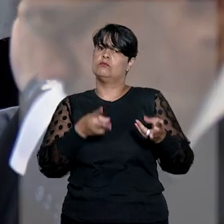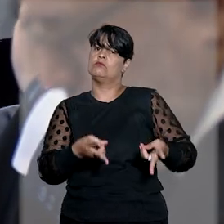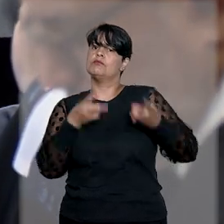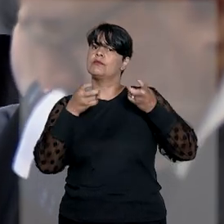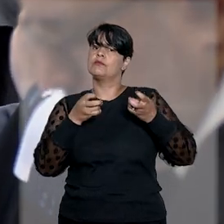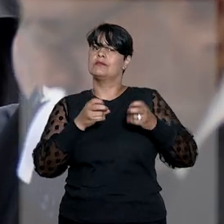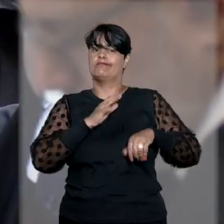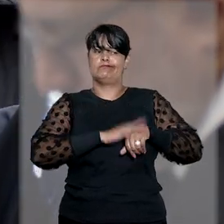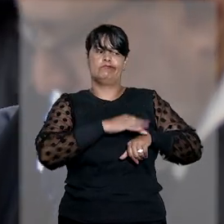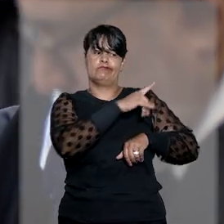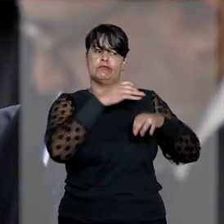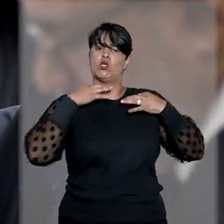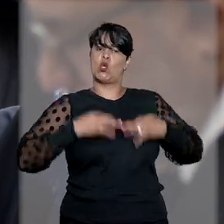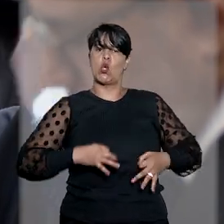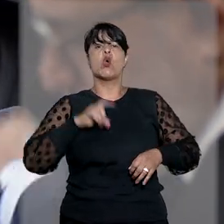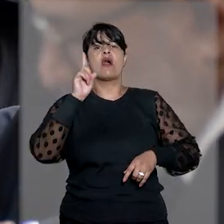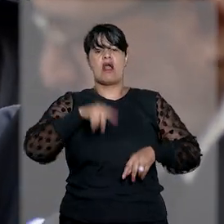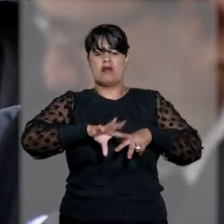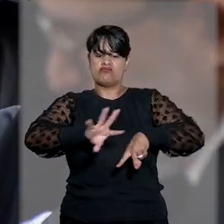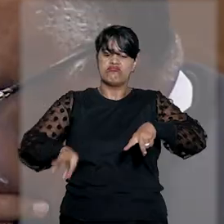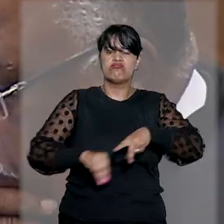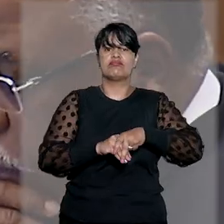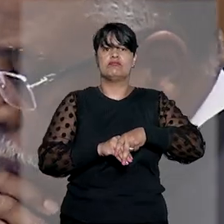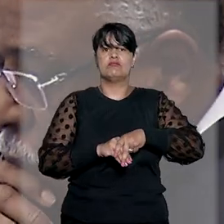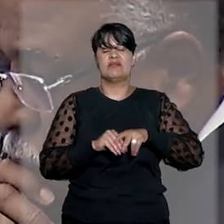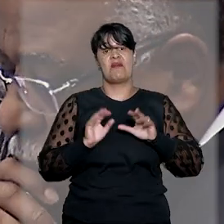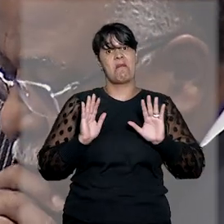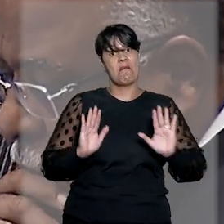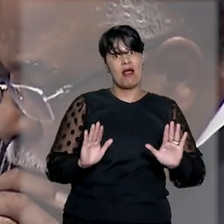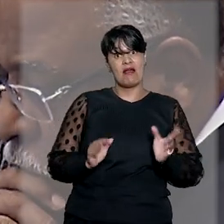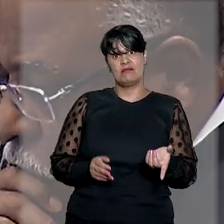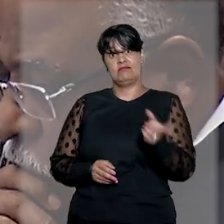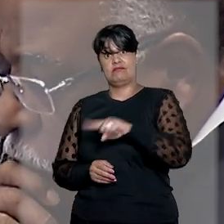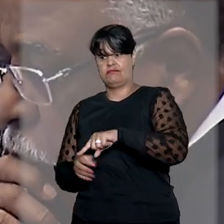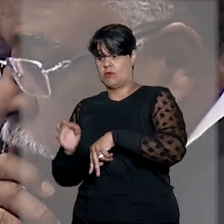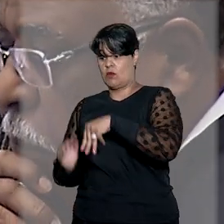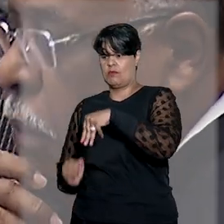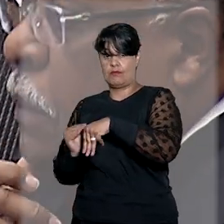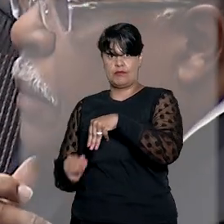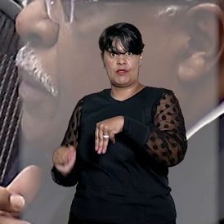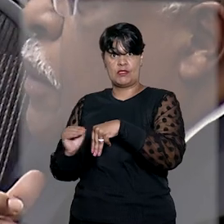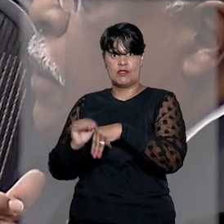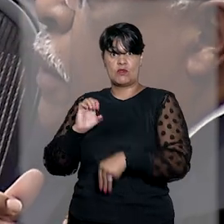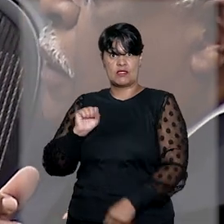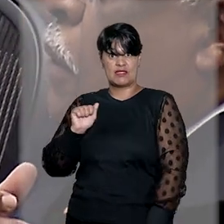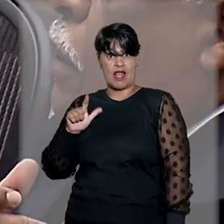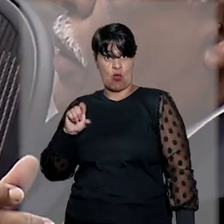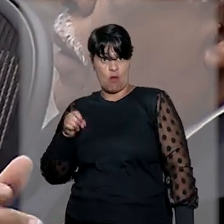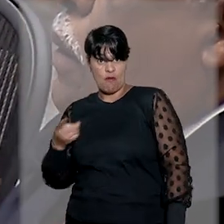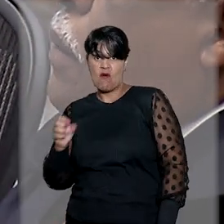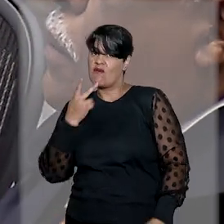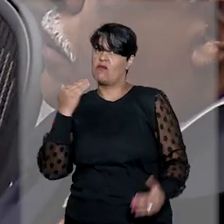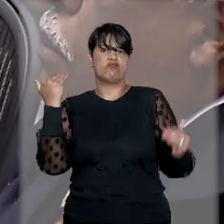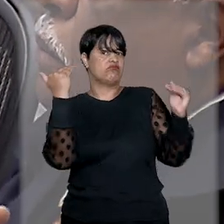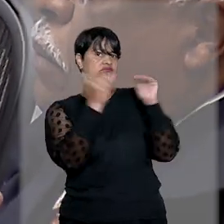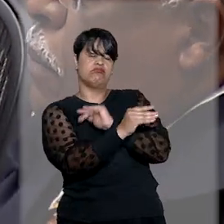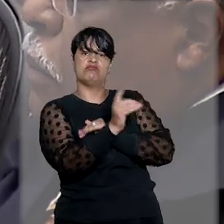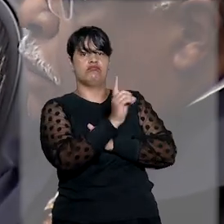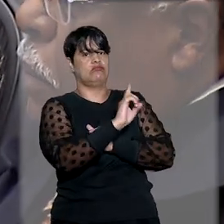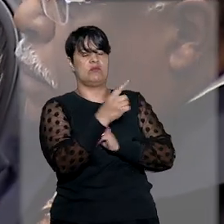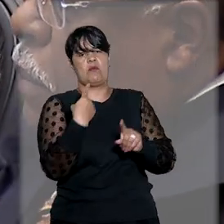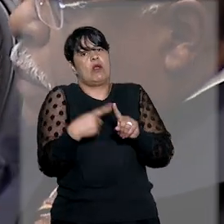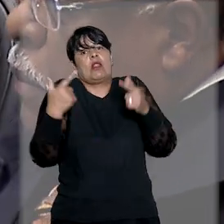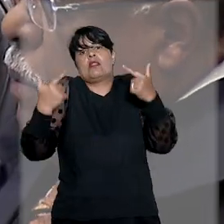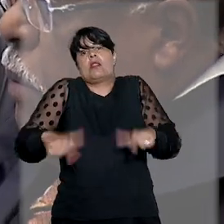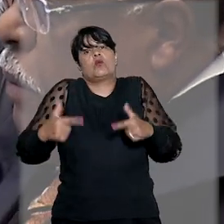que a conduta configura corrupção passiva. Mas o ministro Luiz Felipe Salomão abriu divergência por considerar que não foi